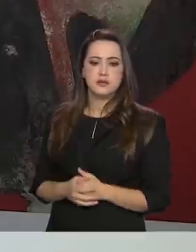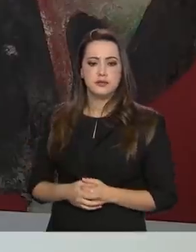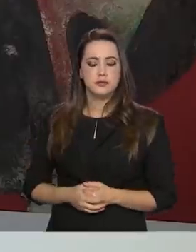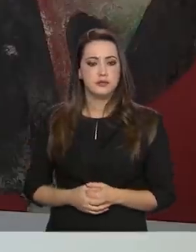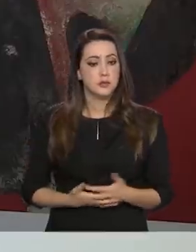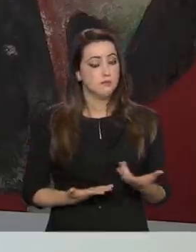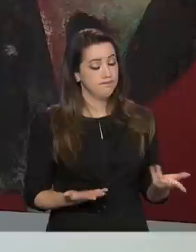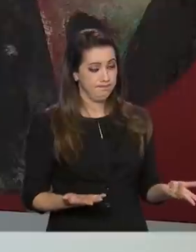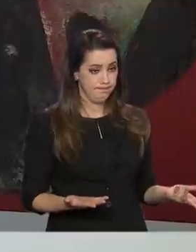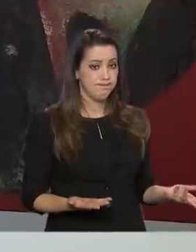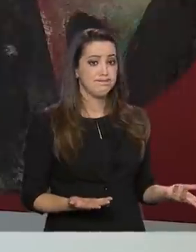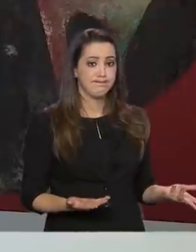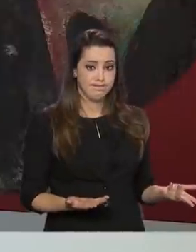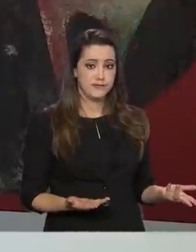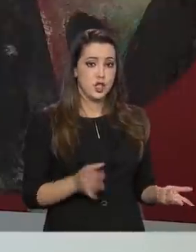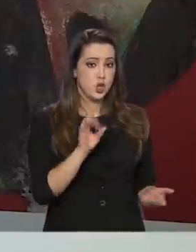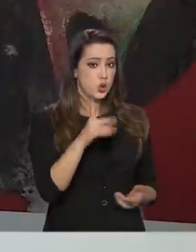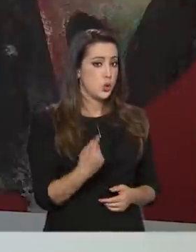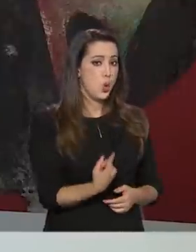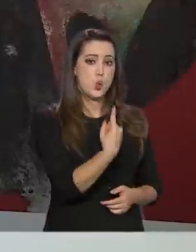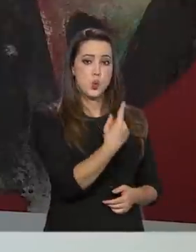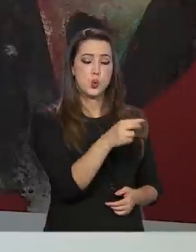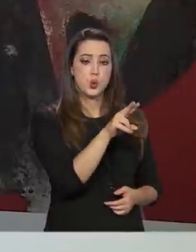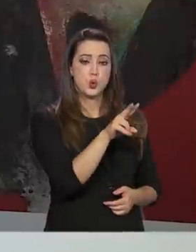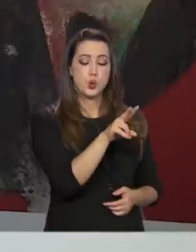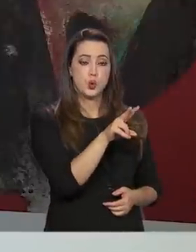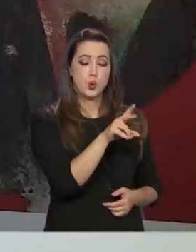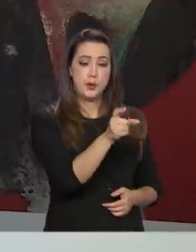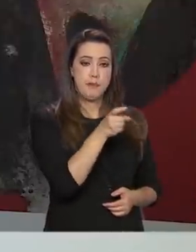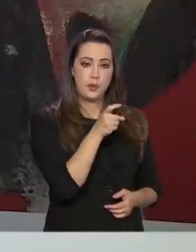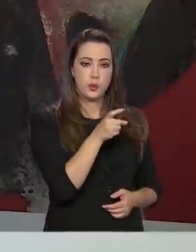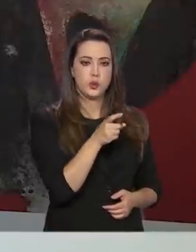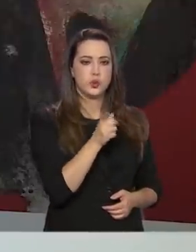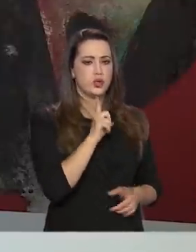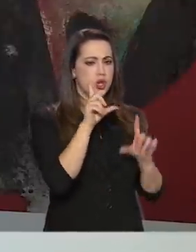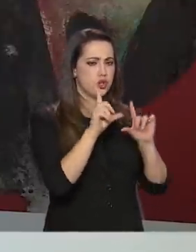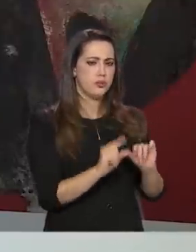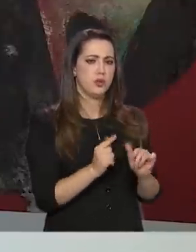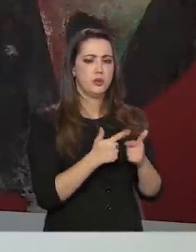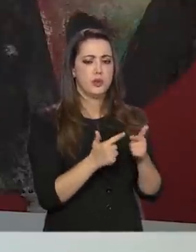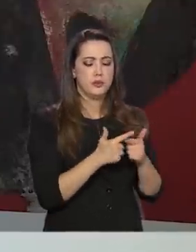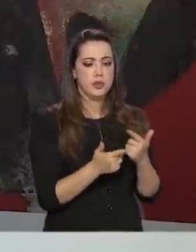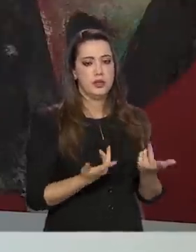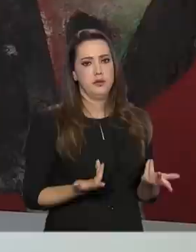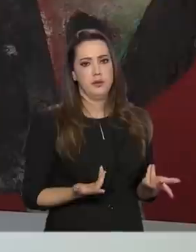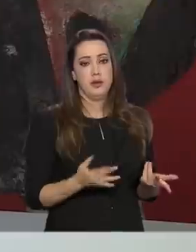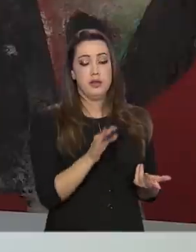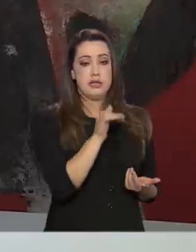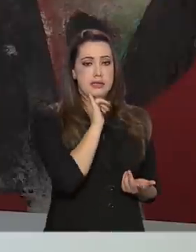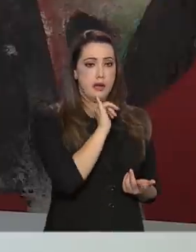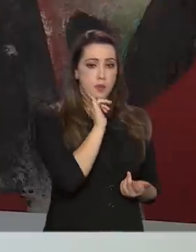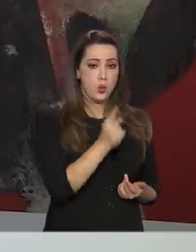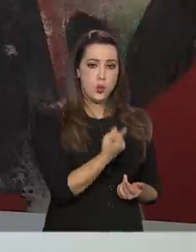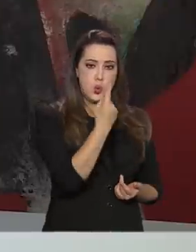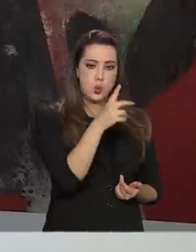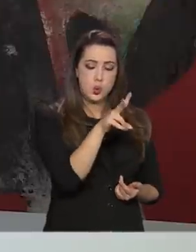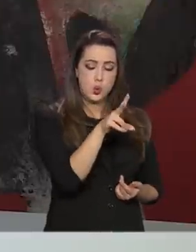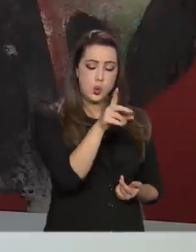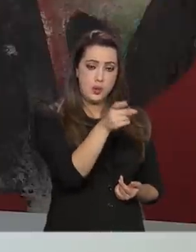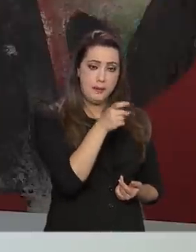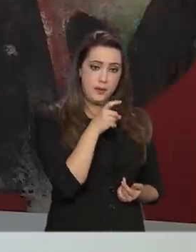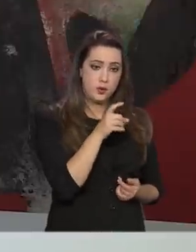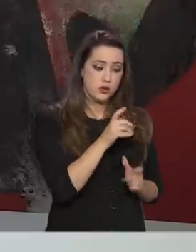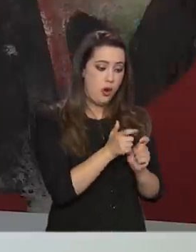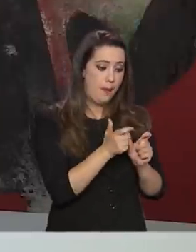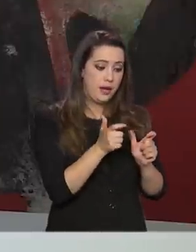Exatamente. E só a unificação, ela já reduz. Nós temos aqui um estudo na SPR. Só a unificação dos impostos, ela aumenta o